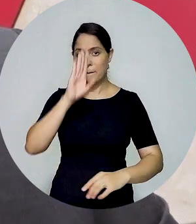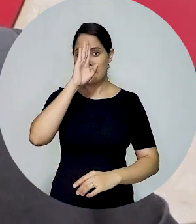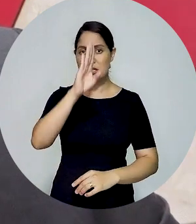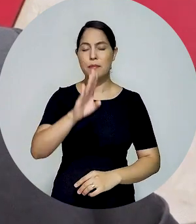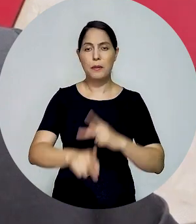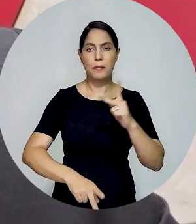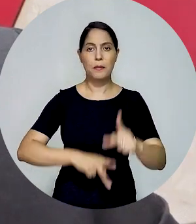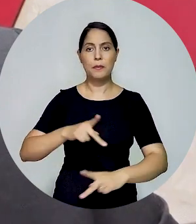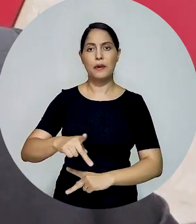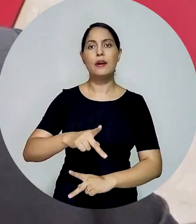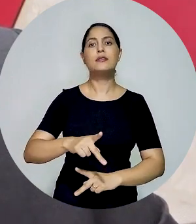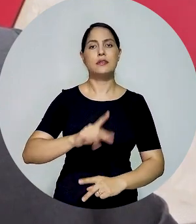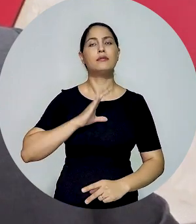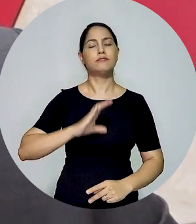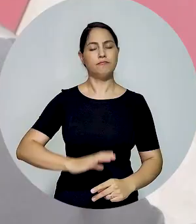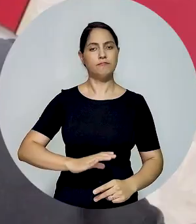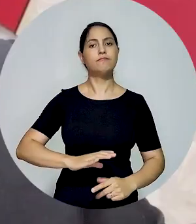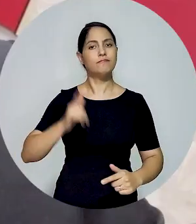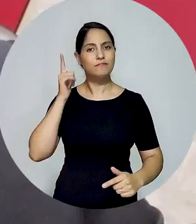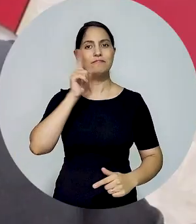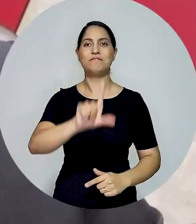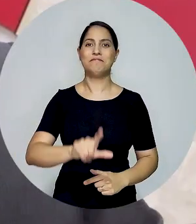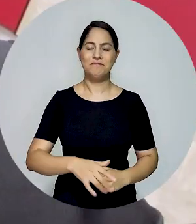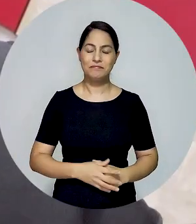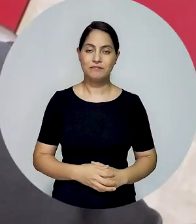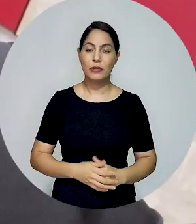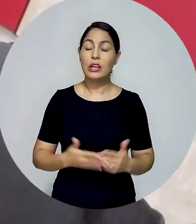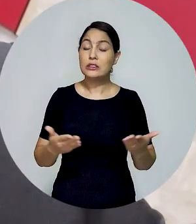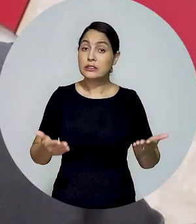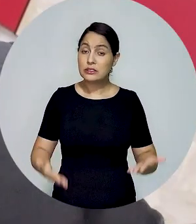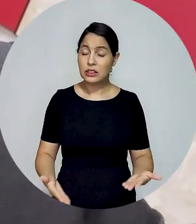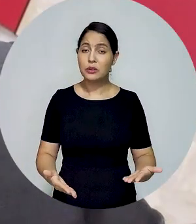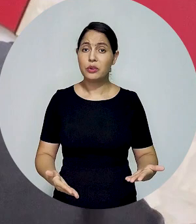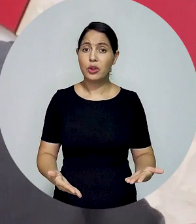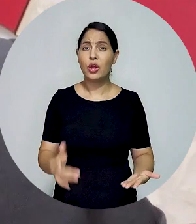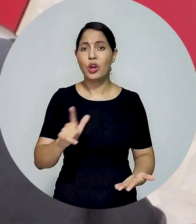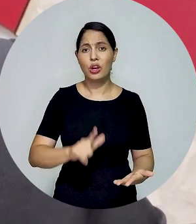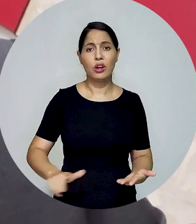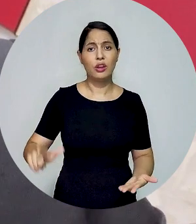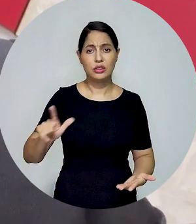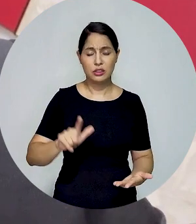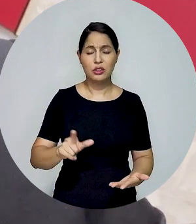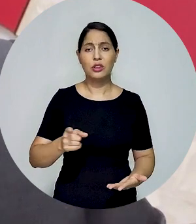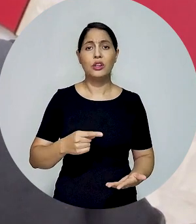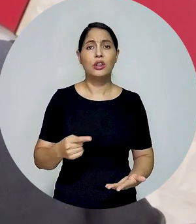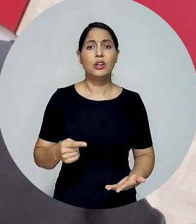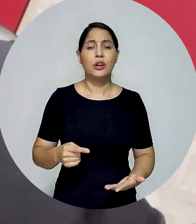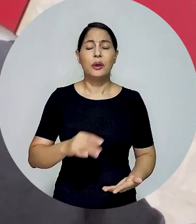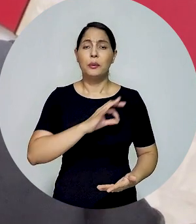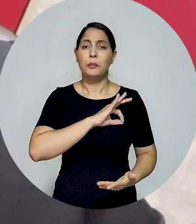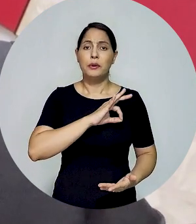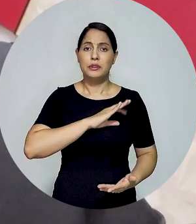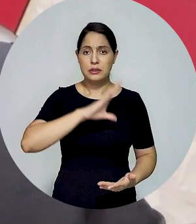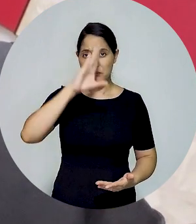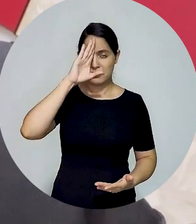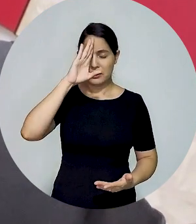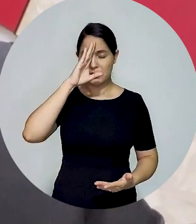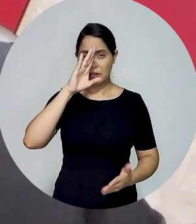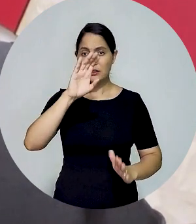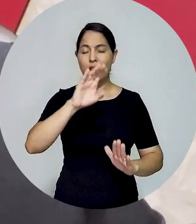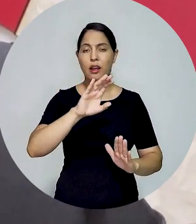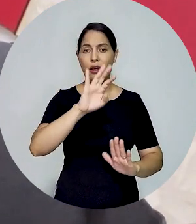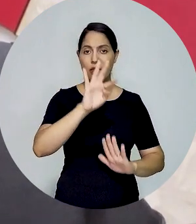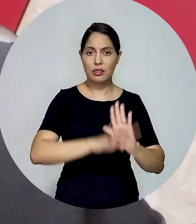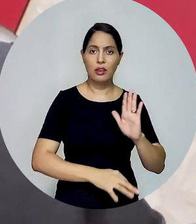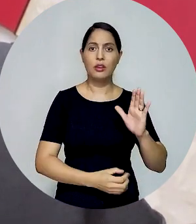tudo, todo o cidadão brasileiro. E de forma a atender a UAB Mineira, a Polícia Militar de Minas Gerais editou o